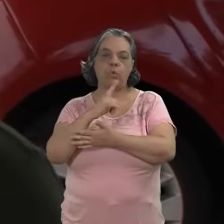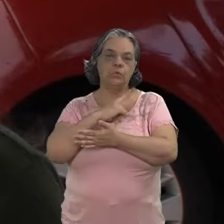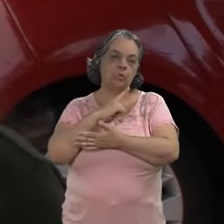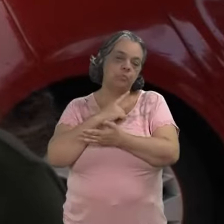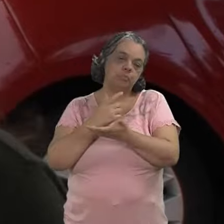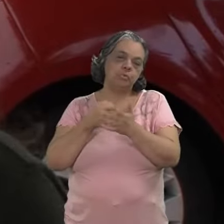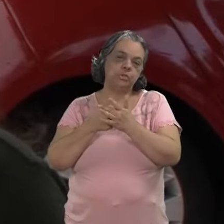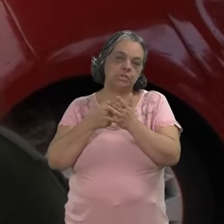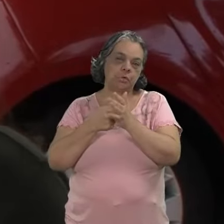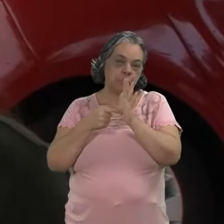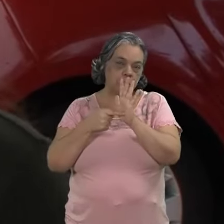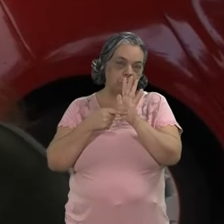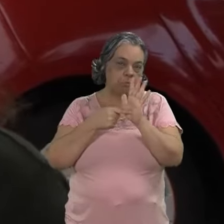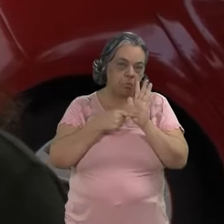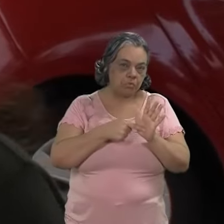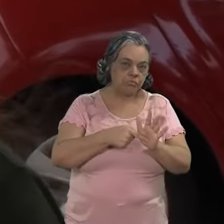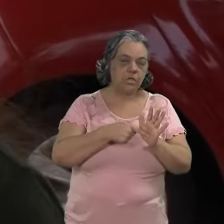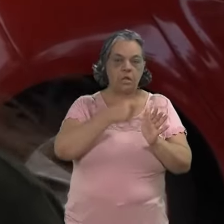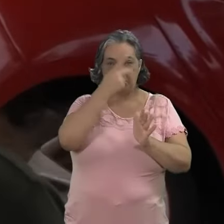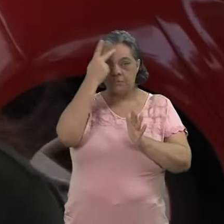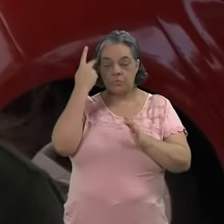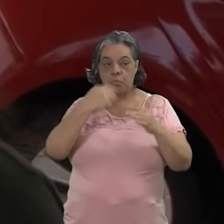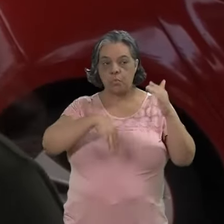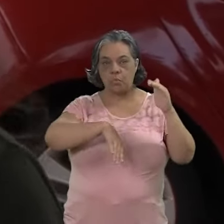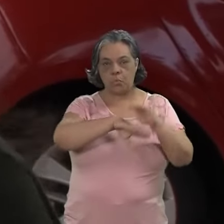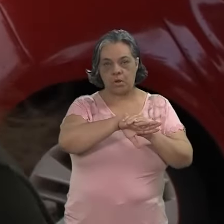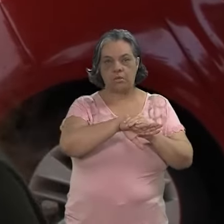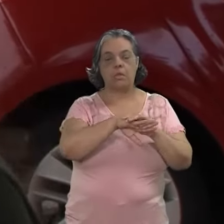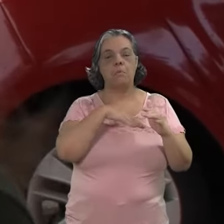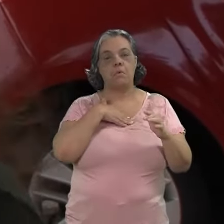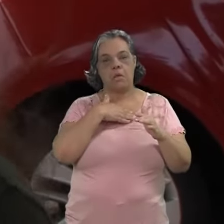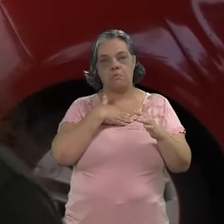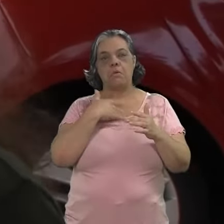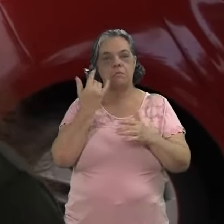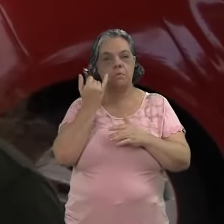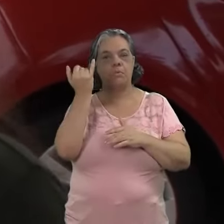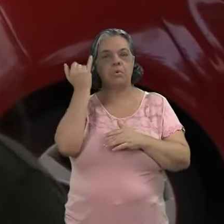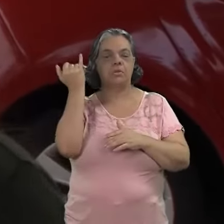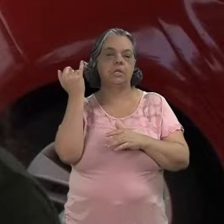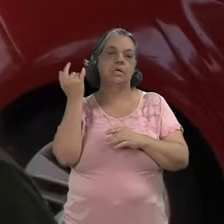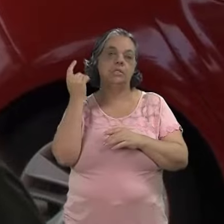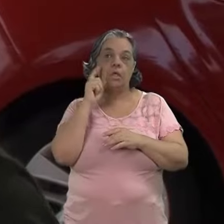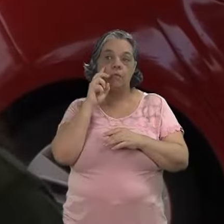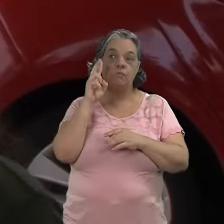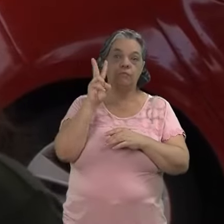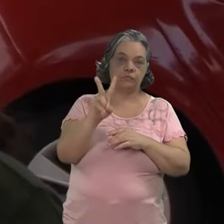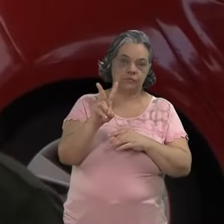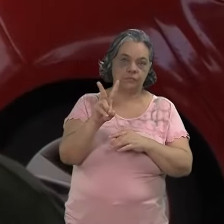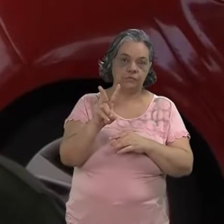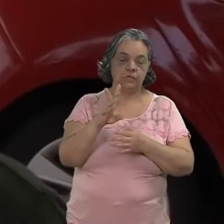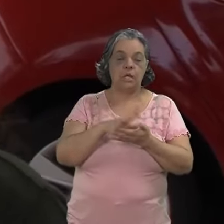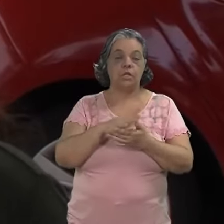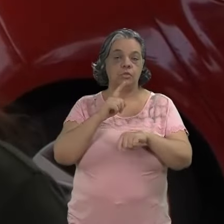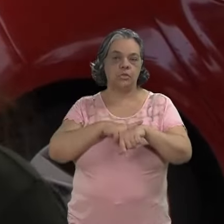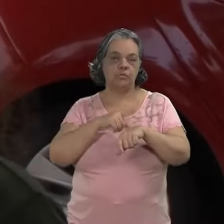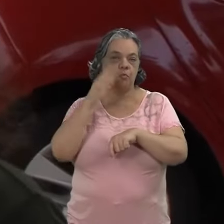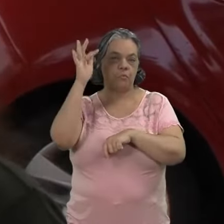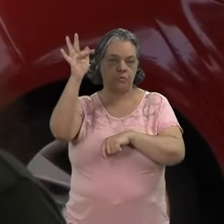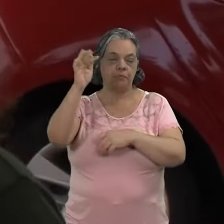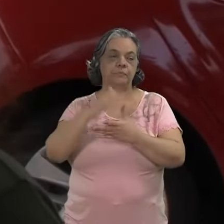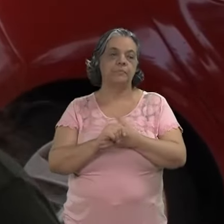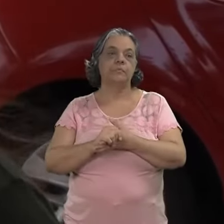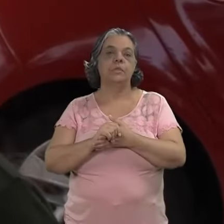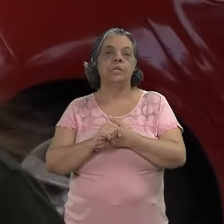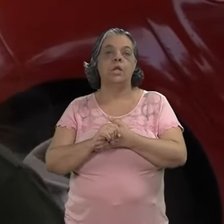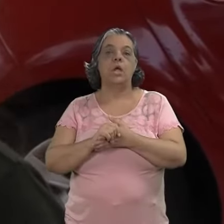Alguns, eu tento revelar esse material para eu poder guardar para mim, porque eu sei que vai ser importante eu revisitar esse momento